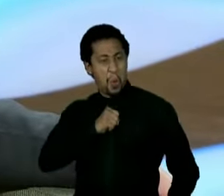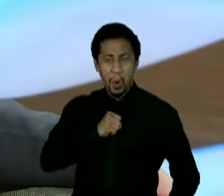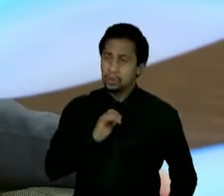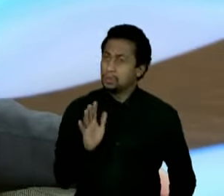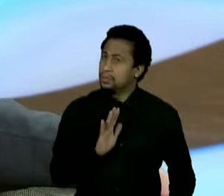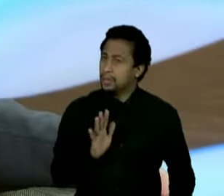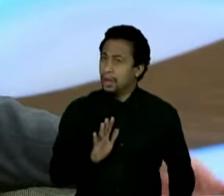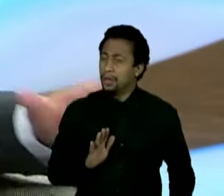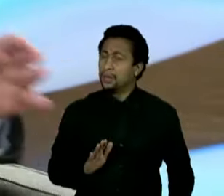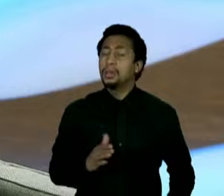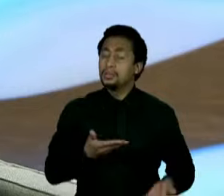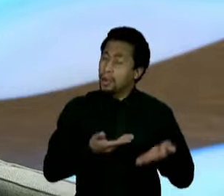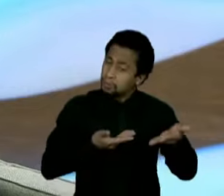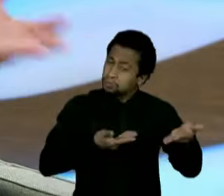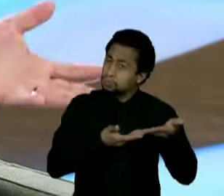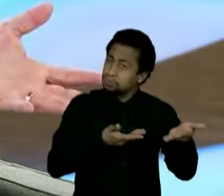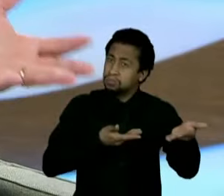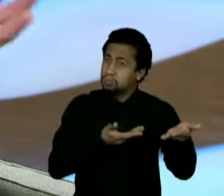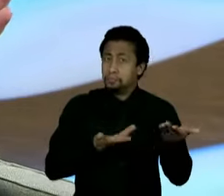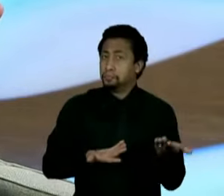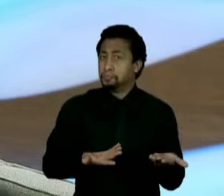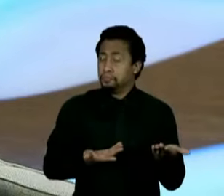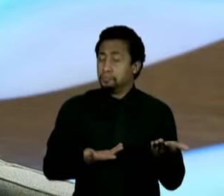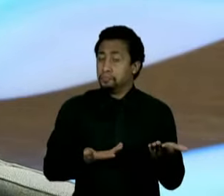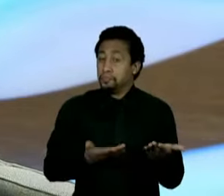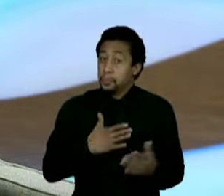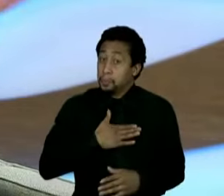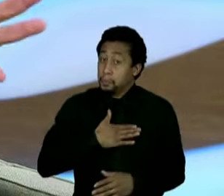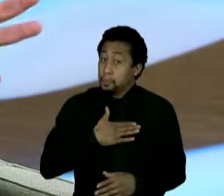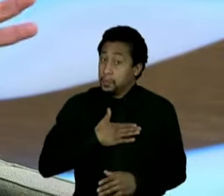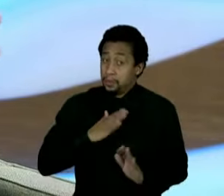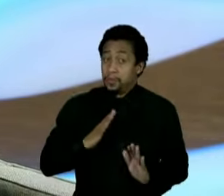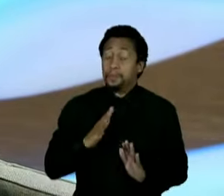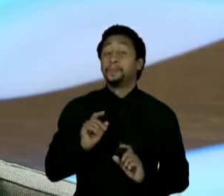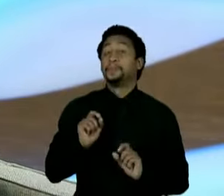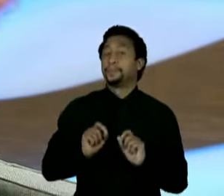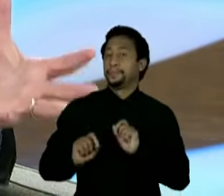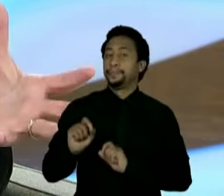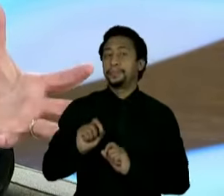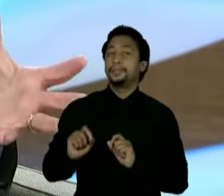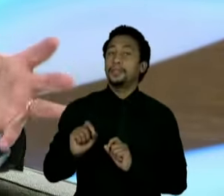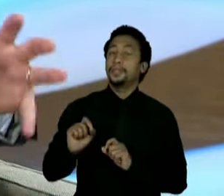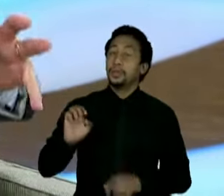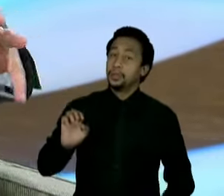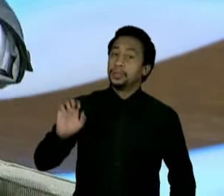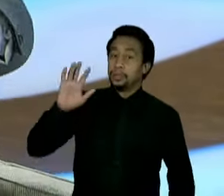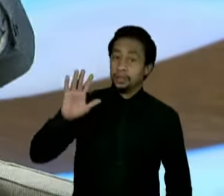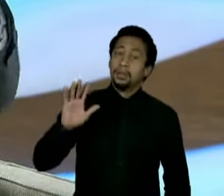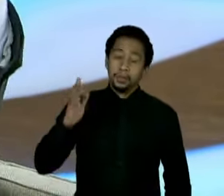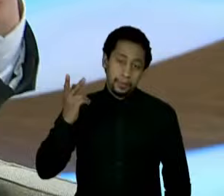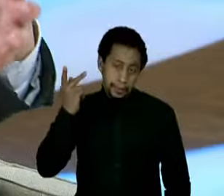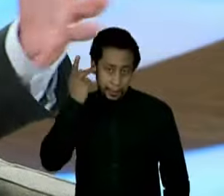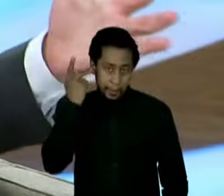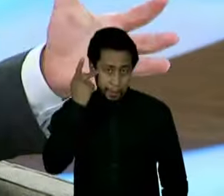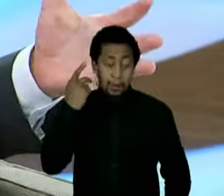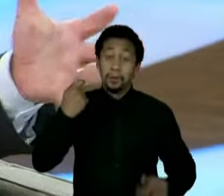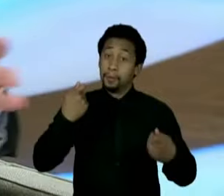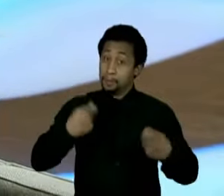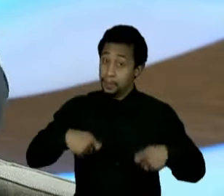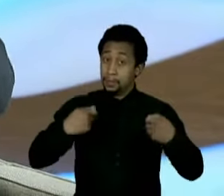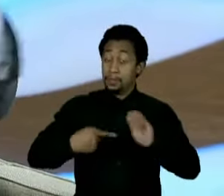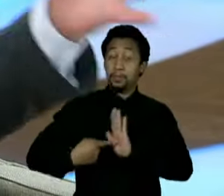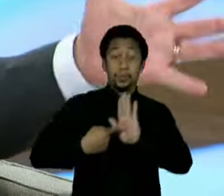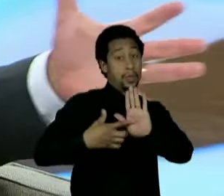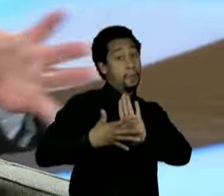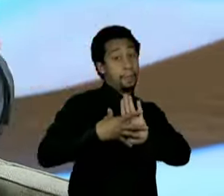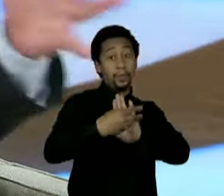relação que, no meu caso, eu penso que São Paulo deveria dar exemplo de a gente poder fazer convivências. E